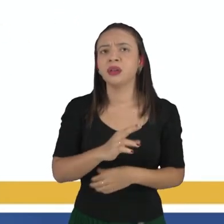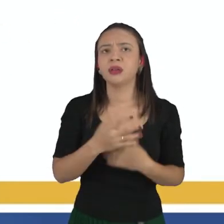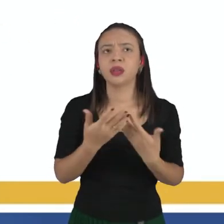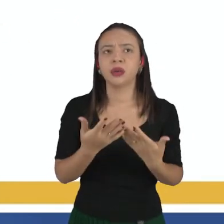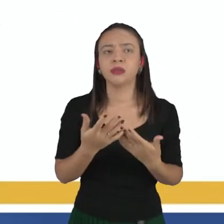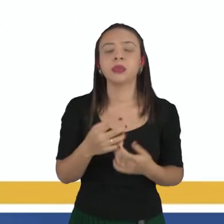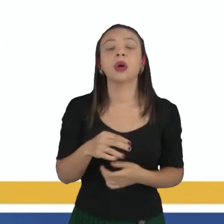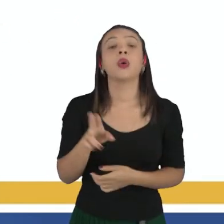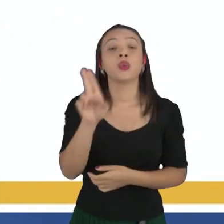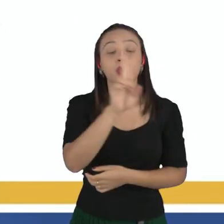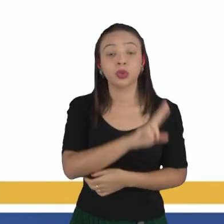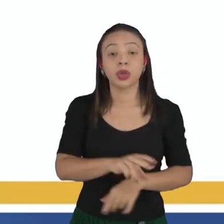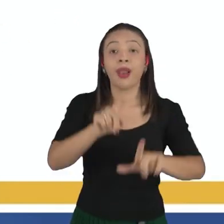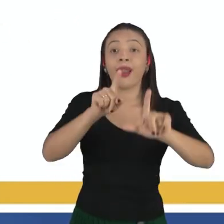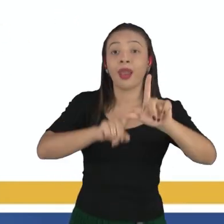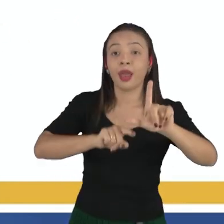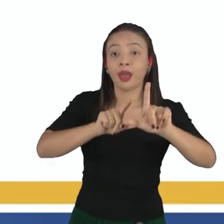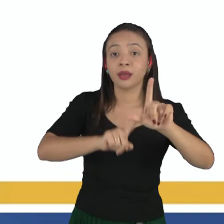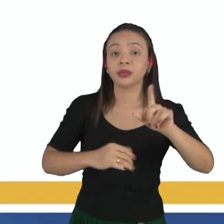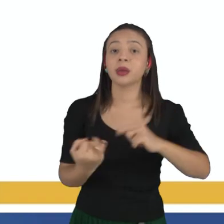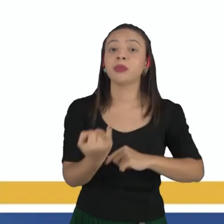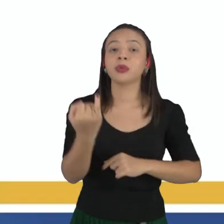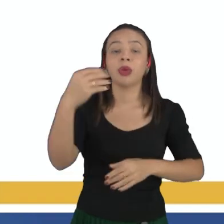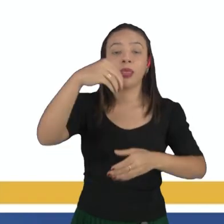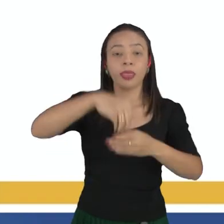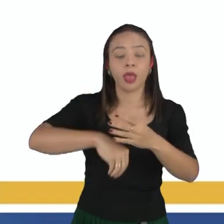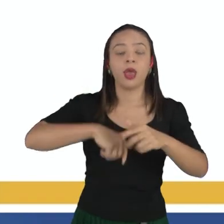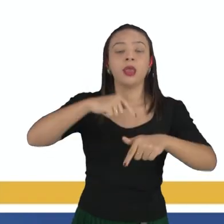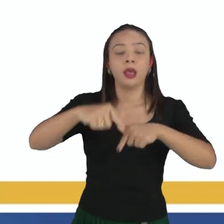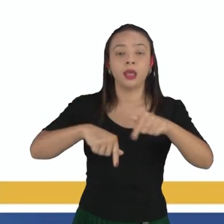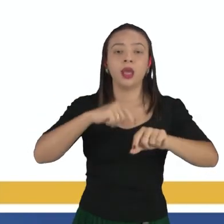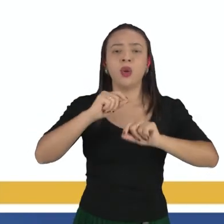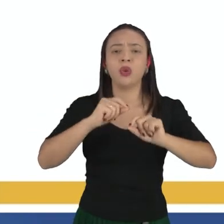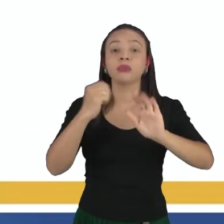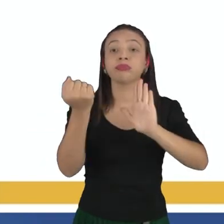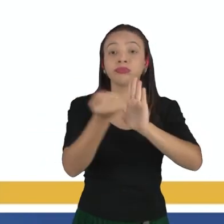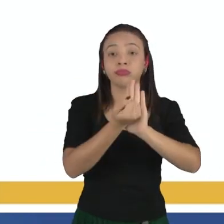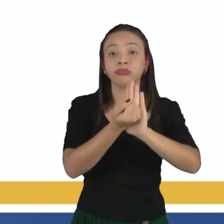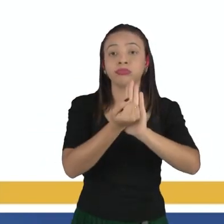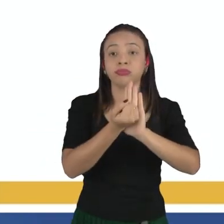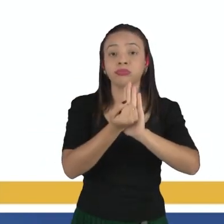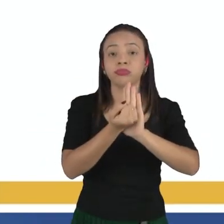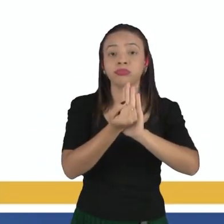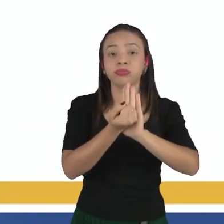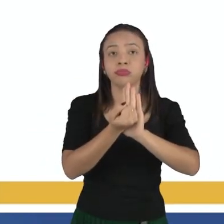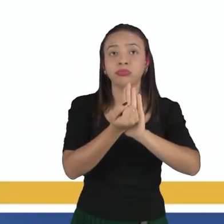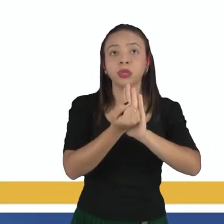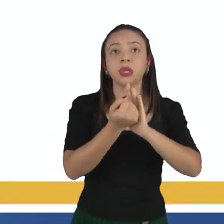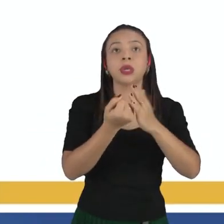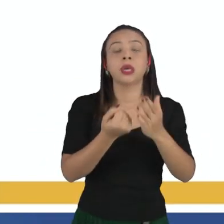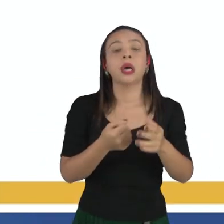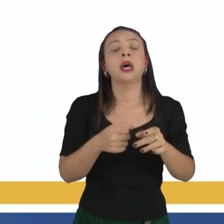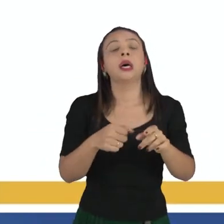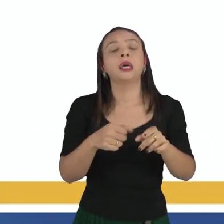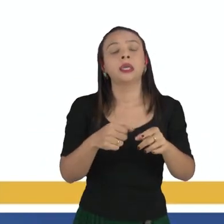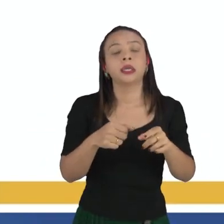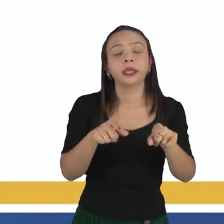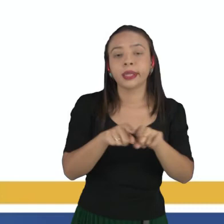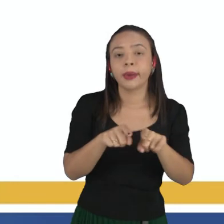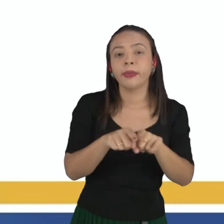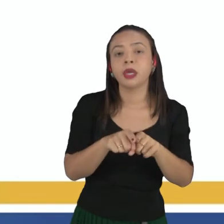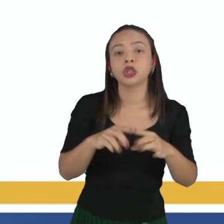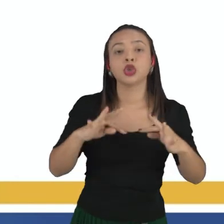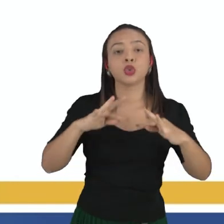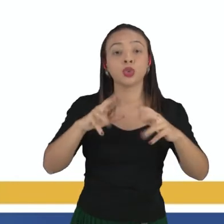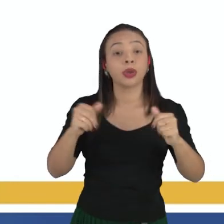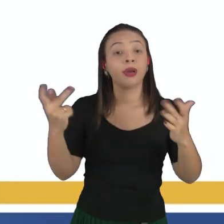São representados por letras, uma coisa importante na química é a simbologia, né, nós temos os símbolos dos elementos químicos, das